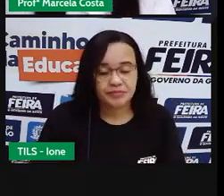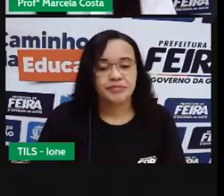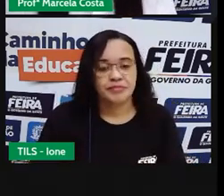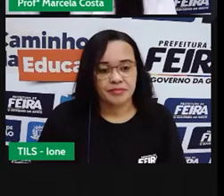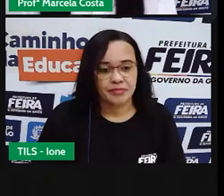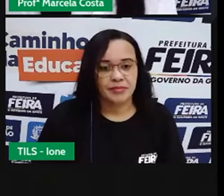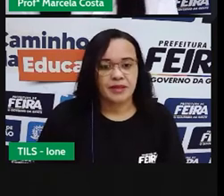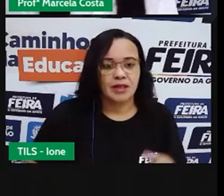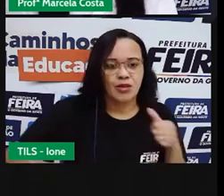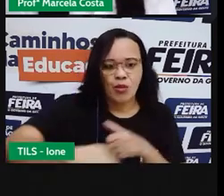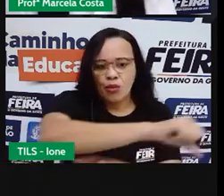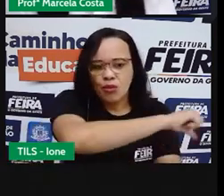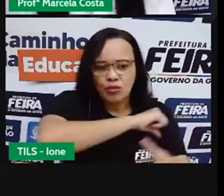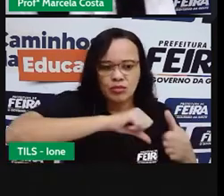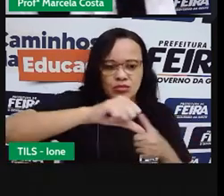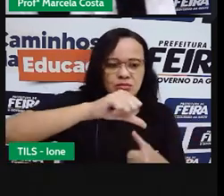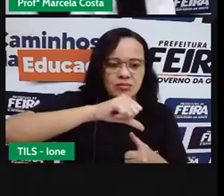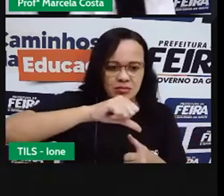são Características